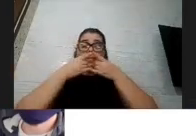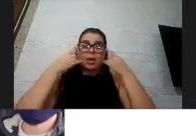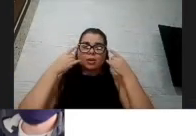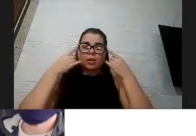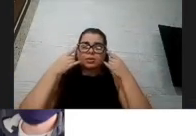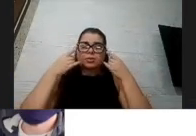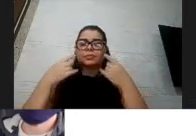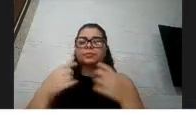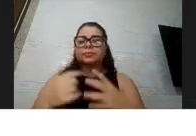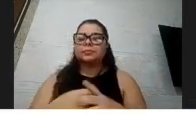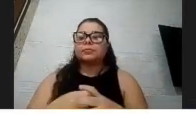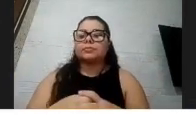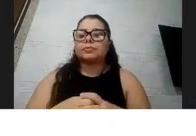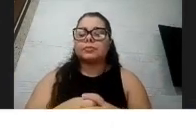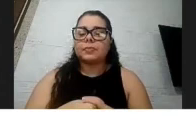uma foto